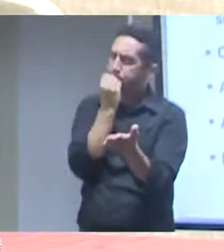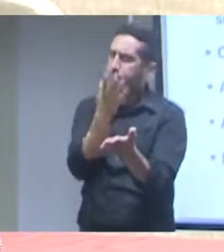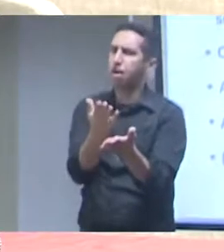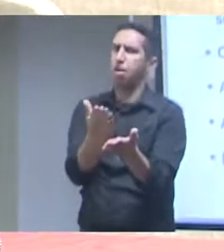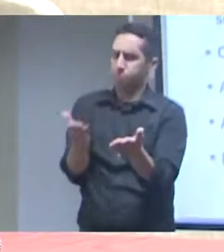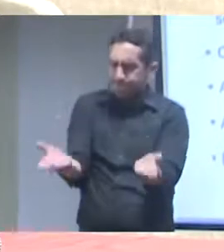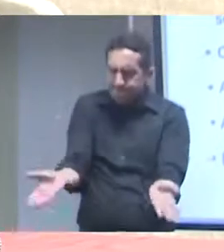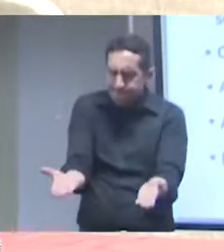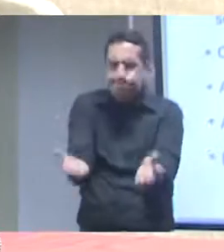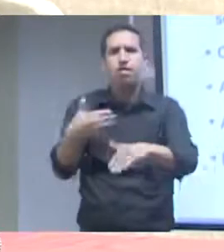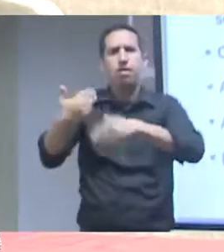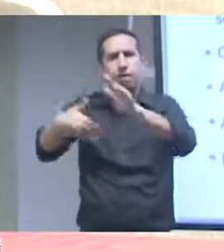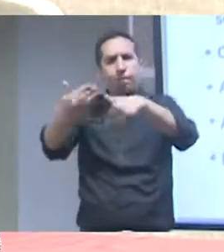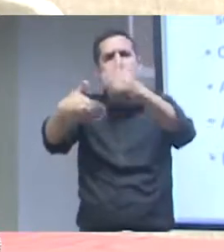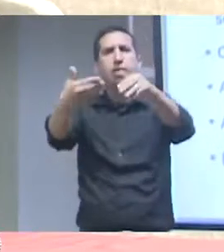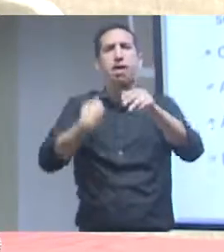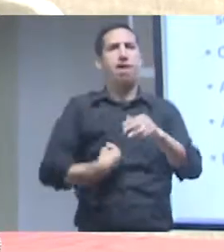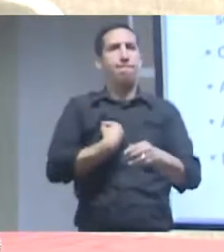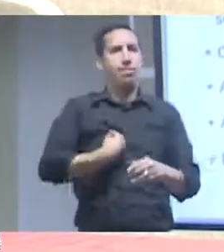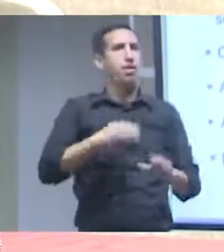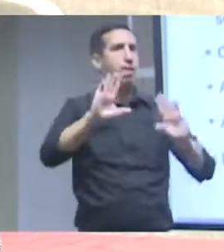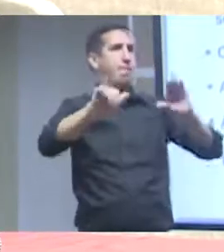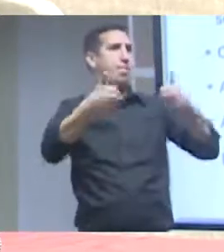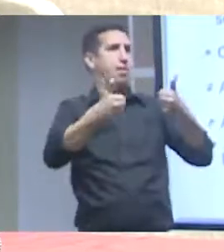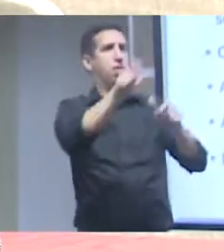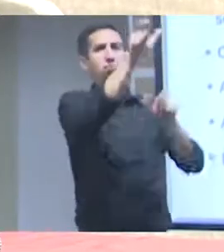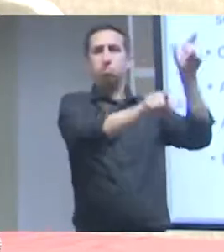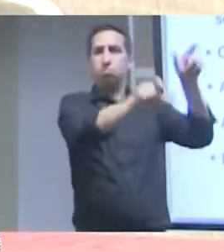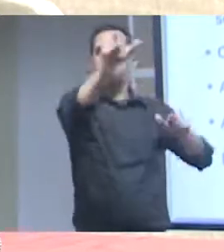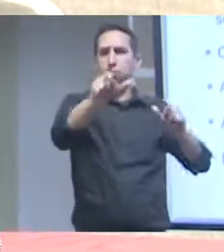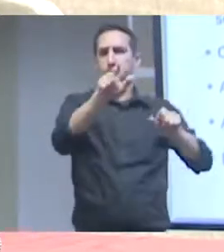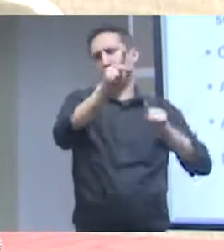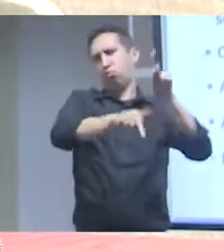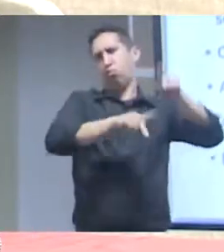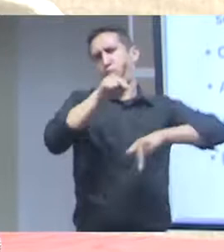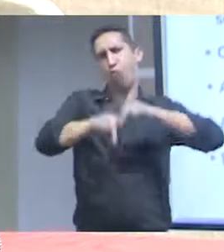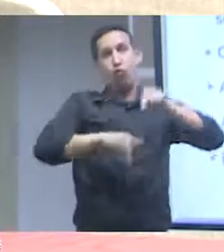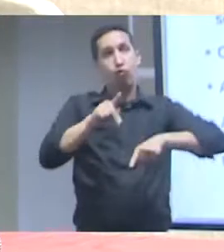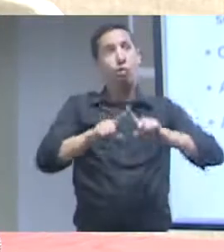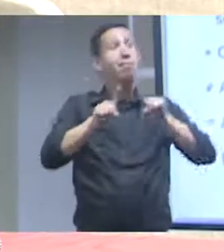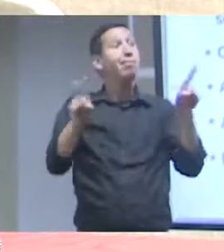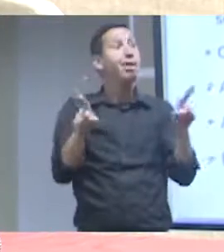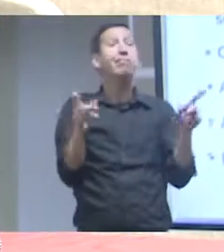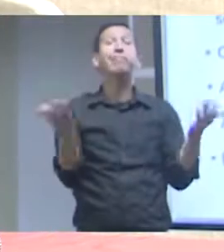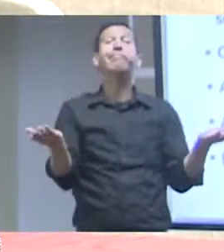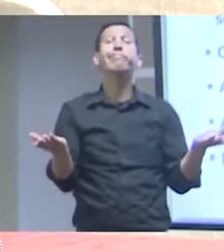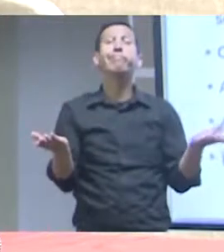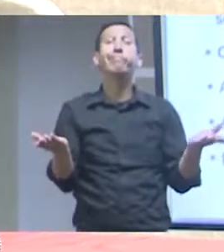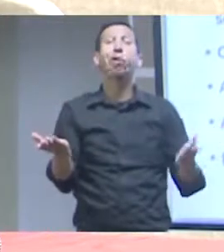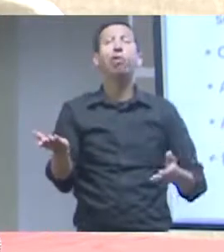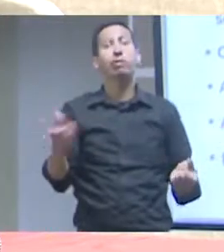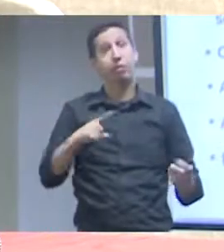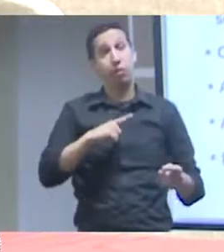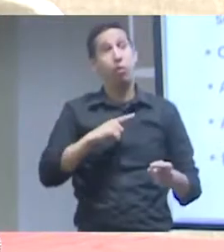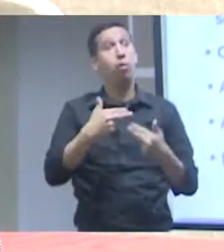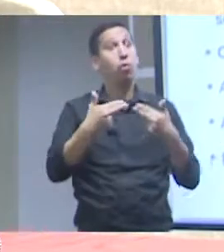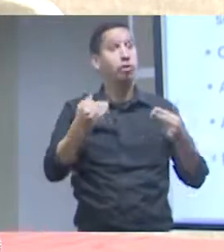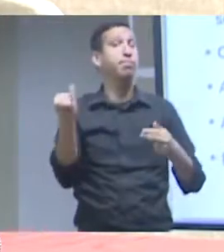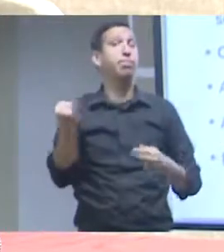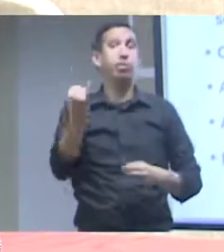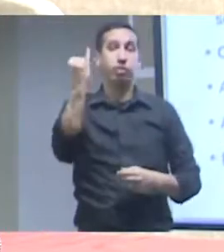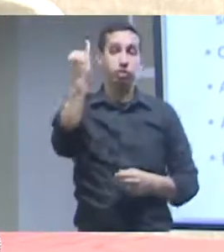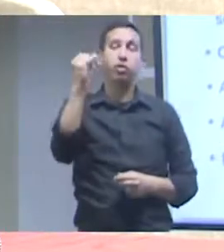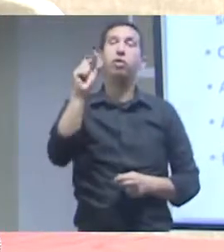das populações, etc., mas também tem uma responsabilidade importante em termos de várias das crises que nós